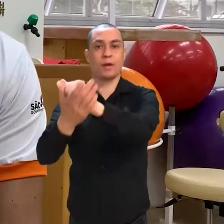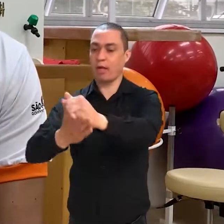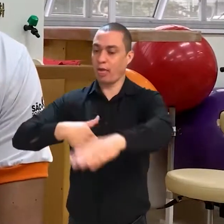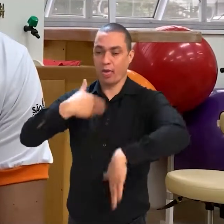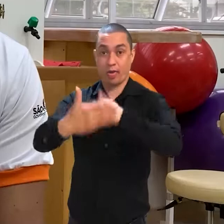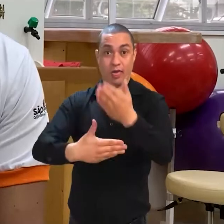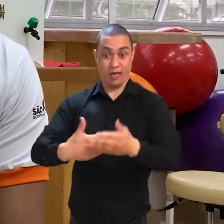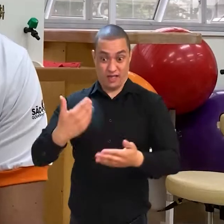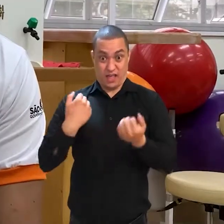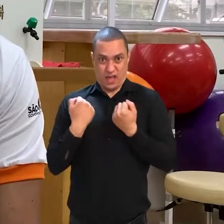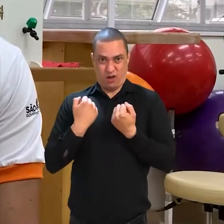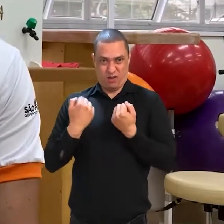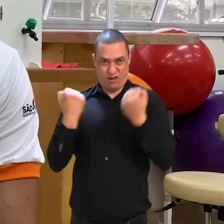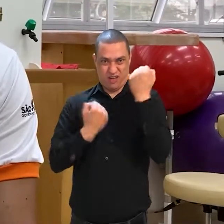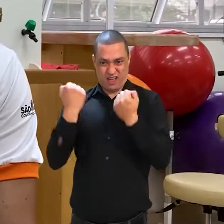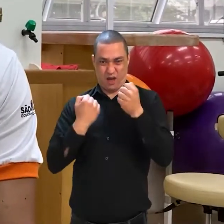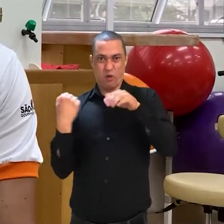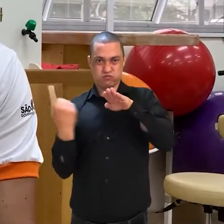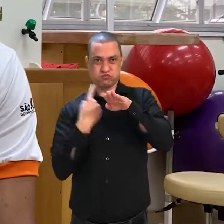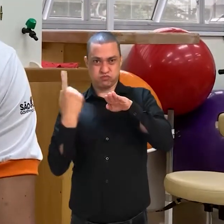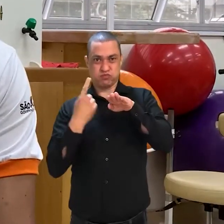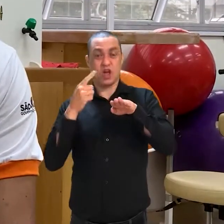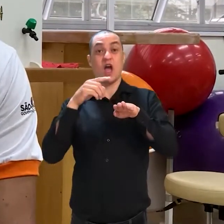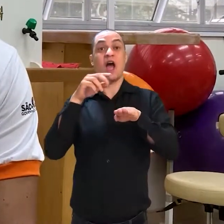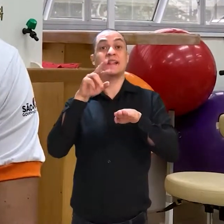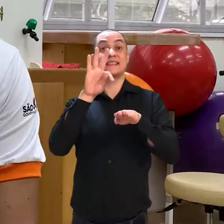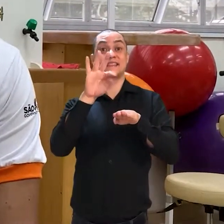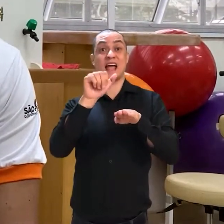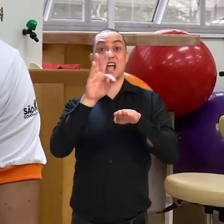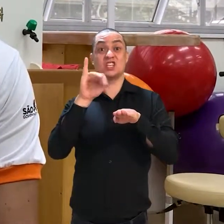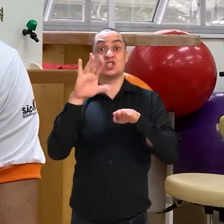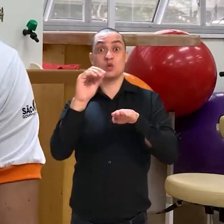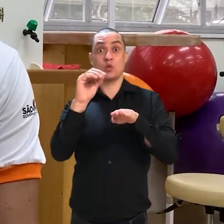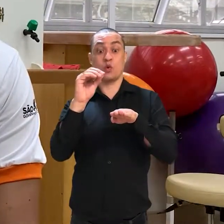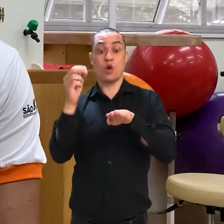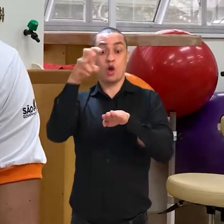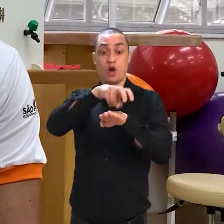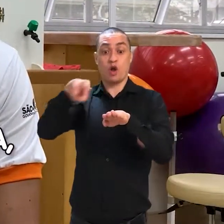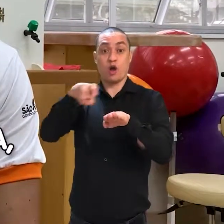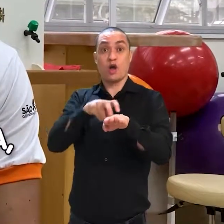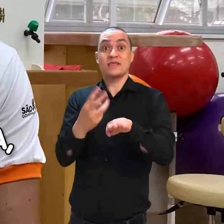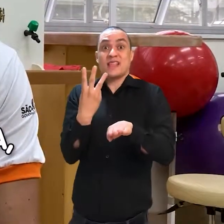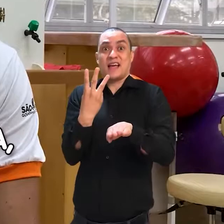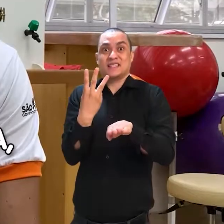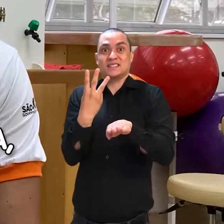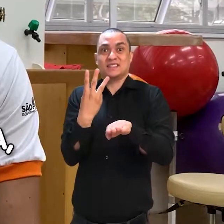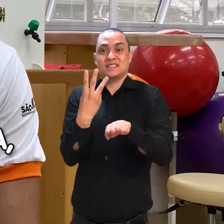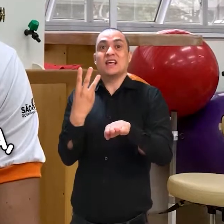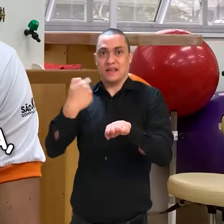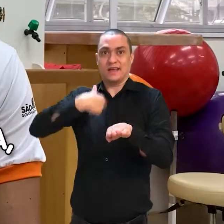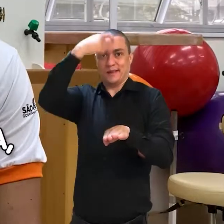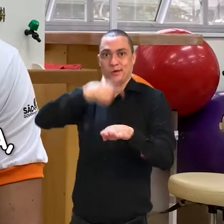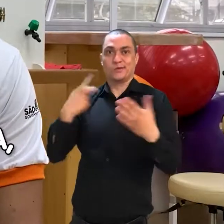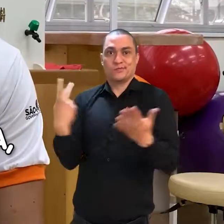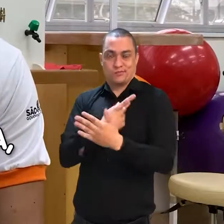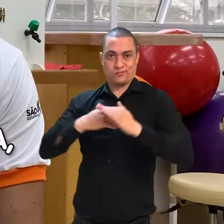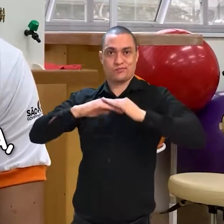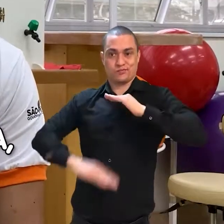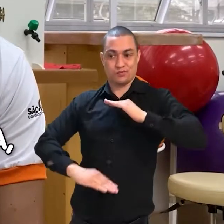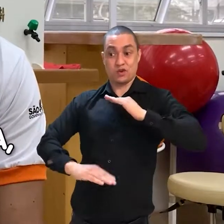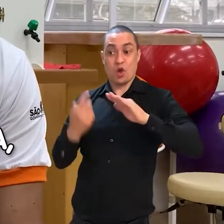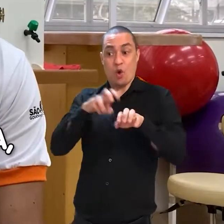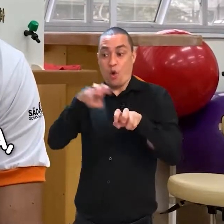ocasionando tudo isso. Um policial que estava comigo na viatura faleceu. Nós trabalhávamos em uma equipe de força tática, então eram em três